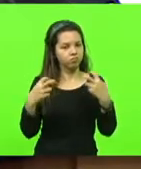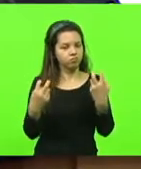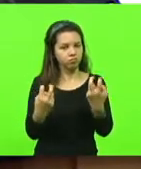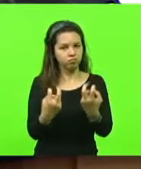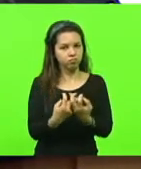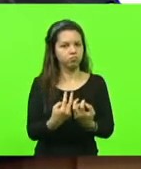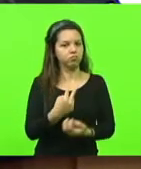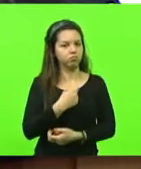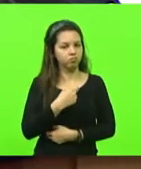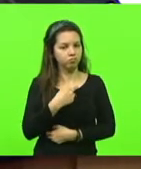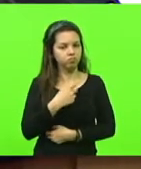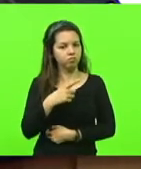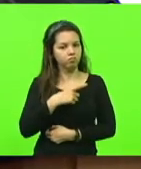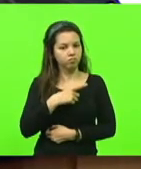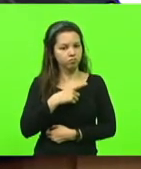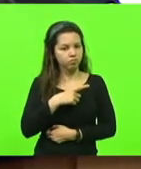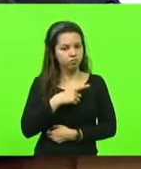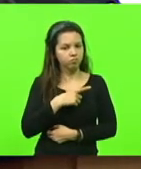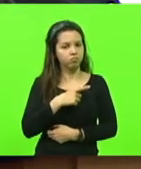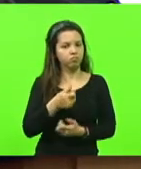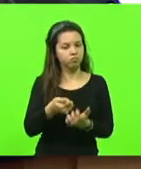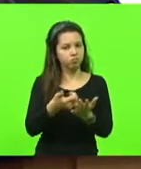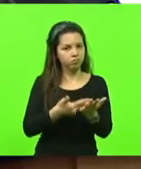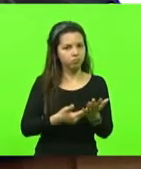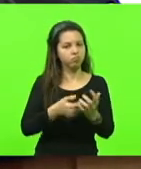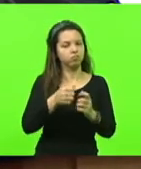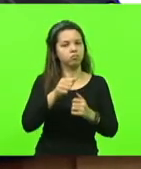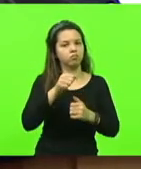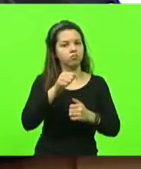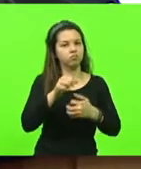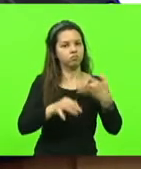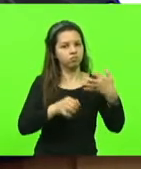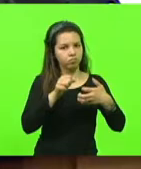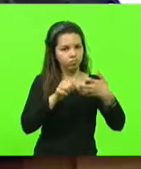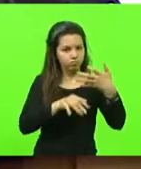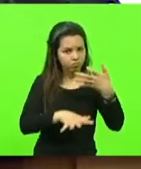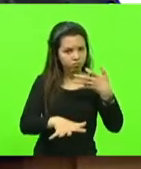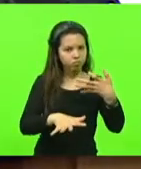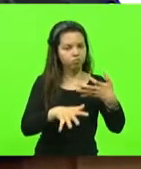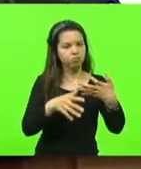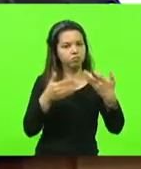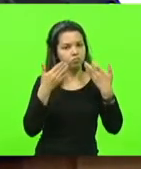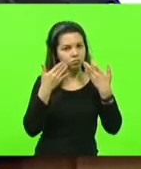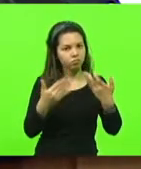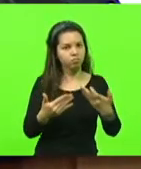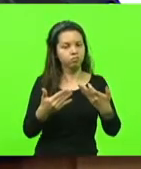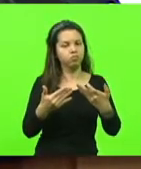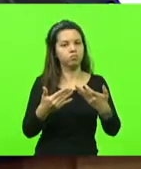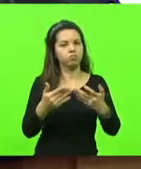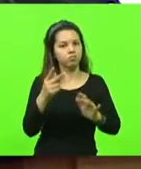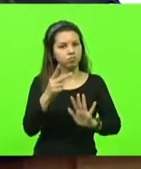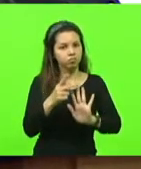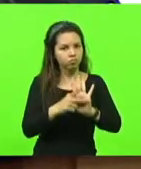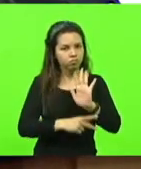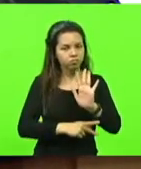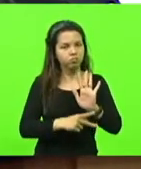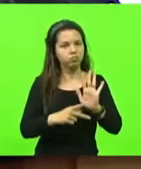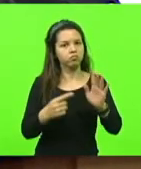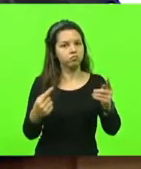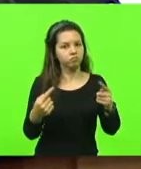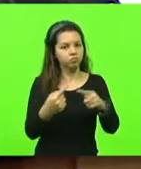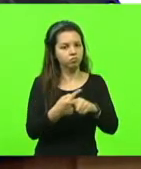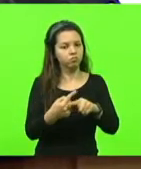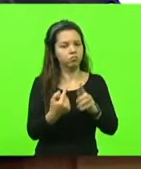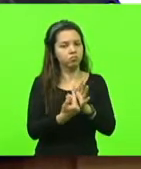Existe, eu tenho aqui uma vasta jurisprudência que mostra que o projeto é inconstitucional, além de criar despesas, ele também